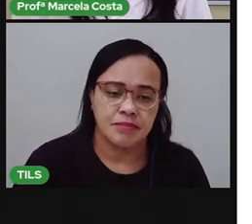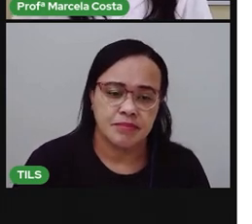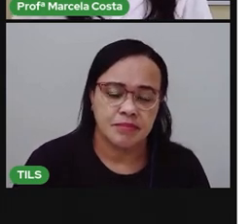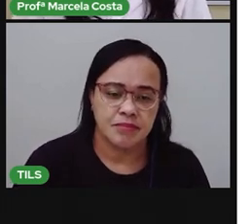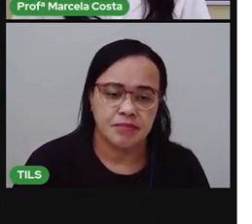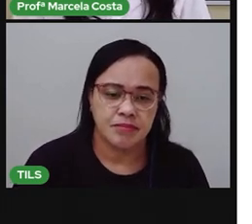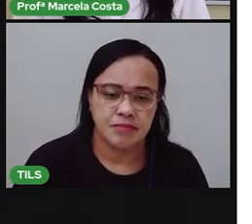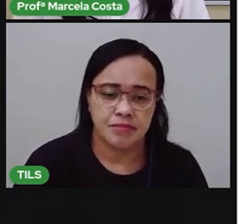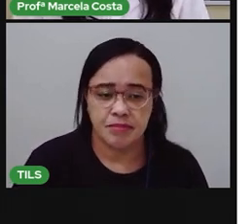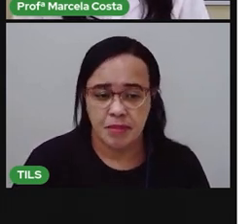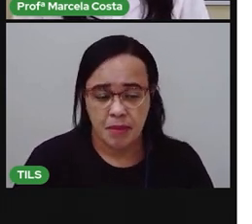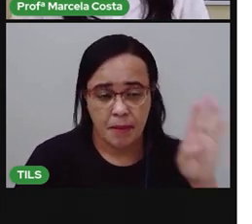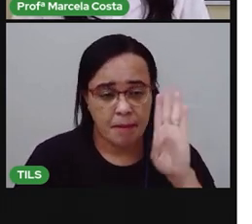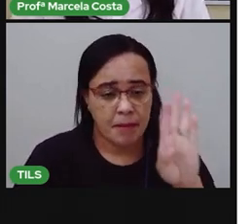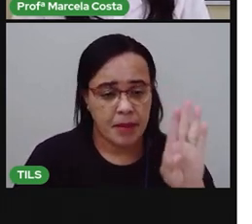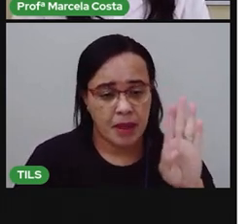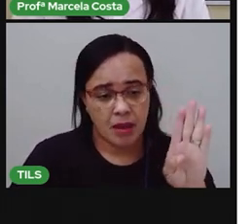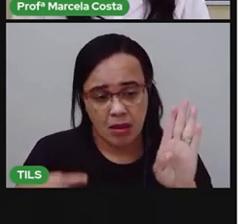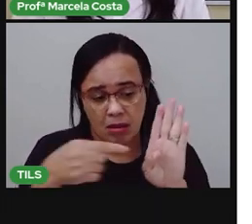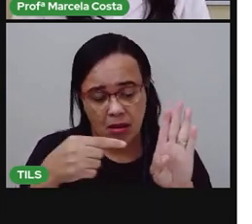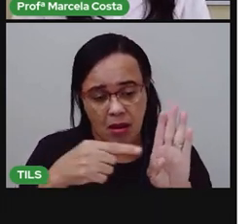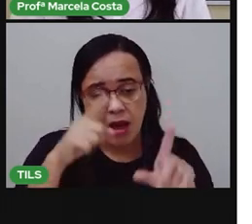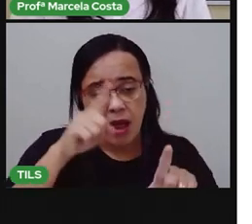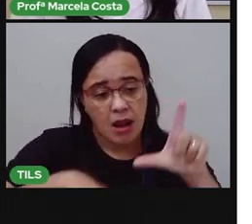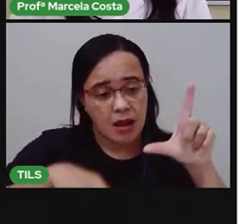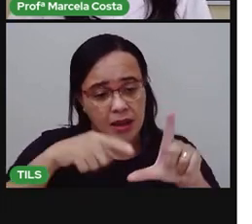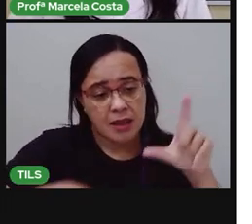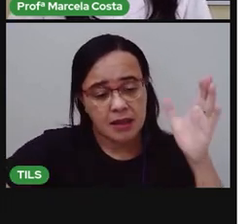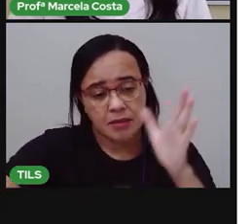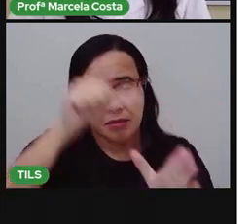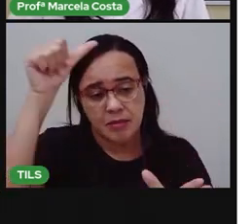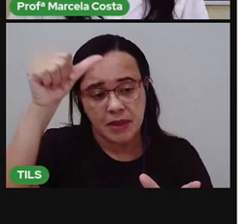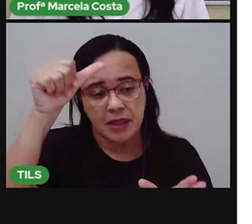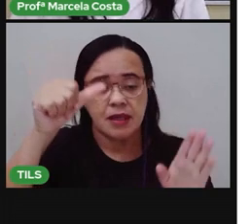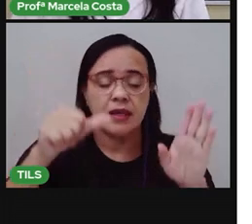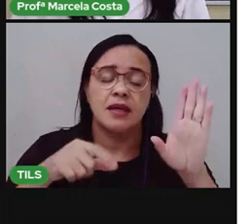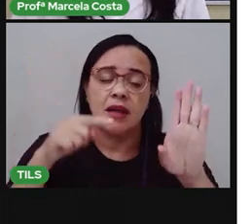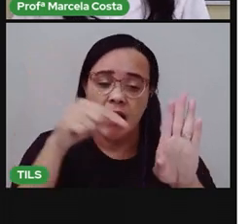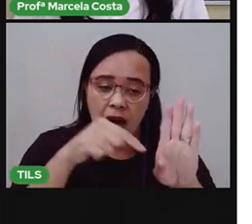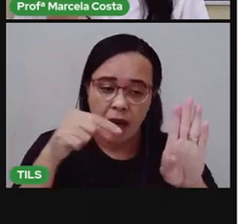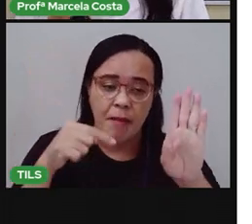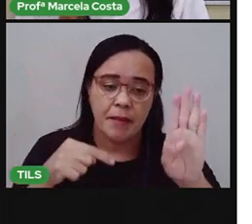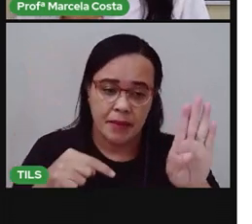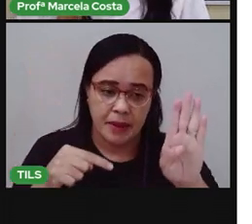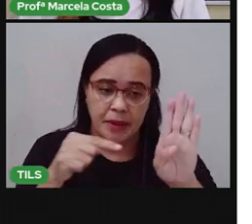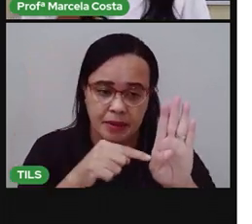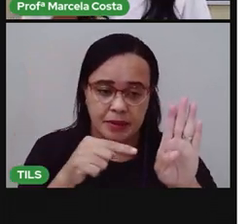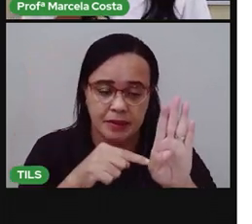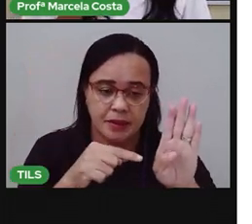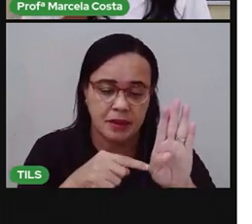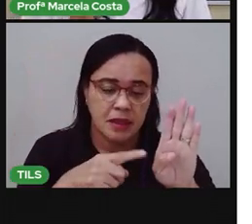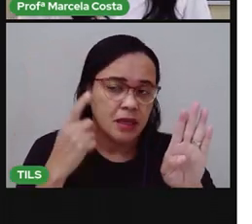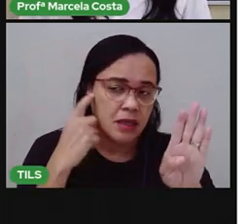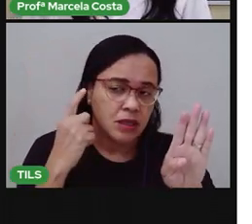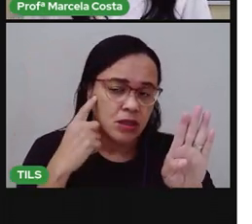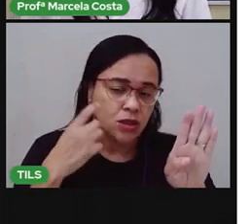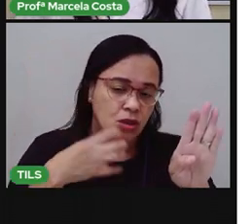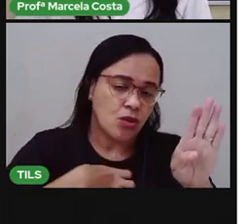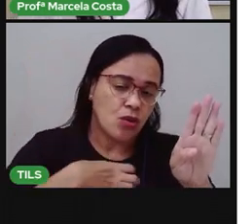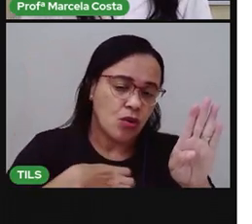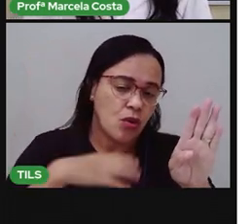É a letra B, não é isso? E qual é a última letra? Qual é o último som que você ouve?